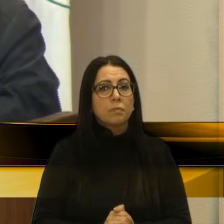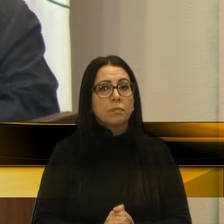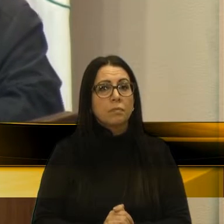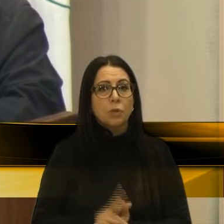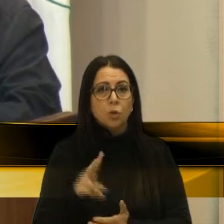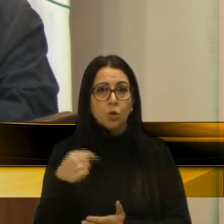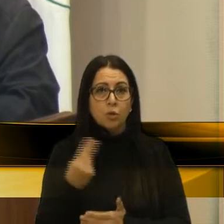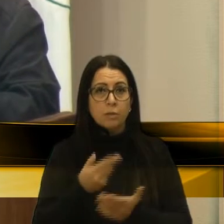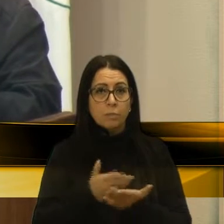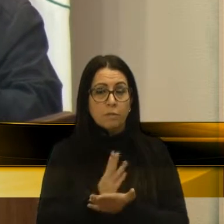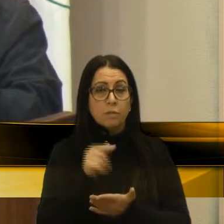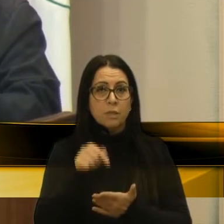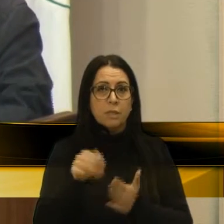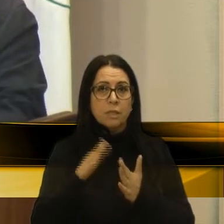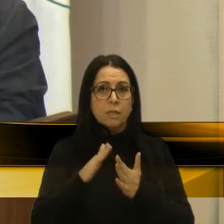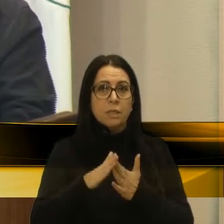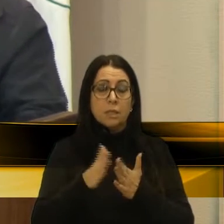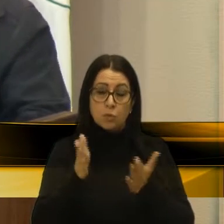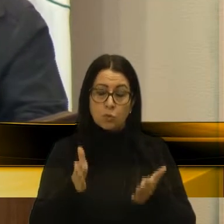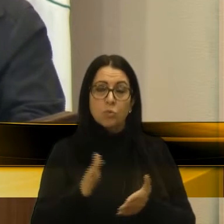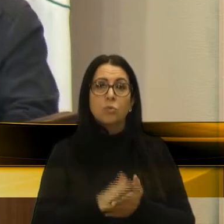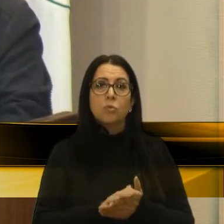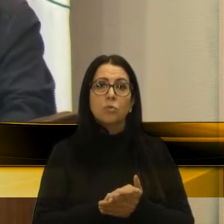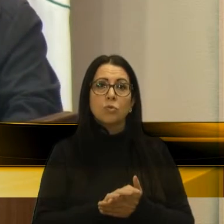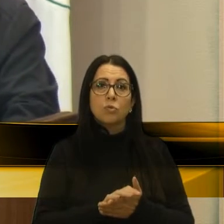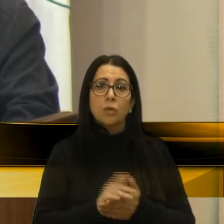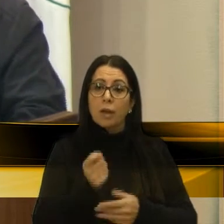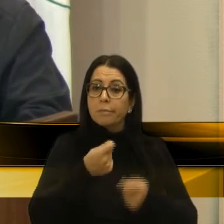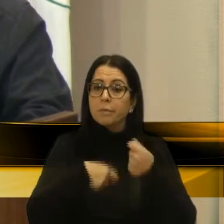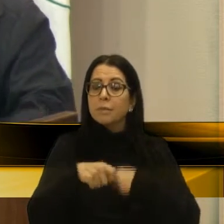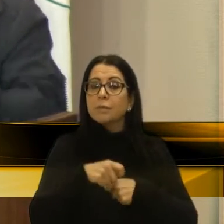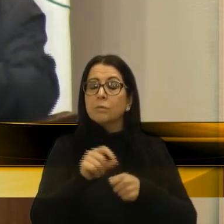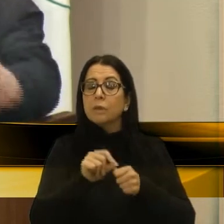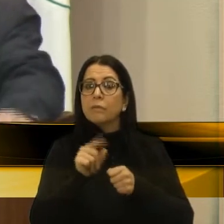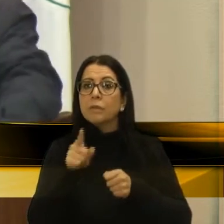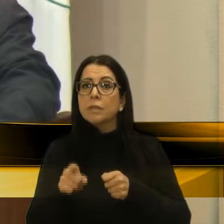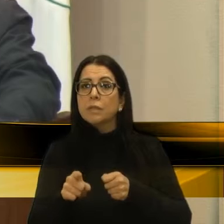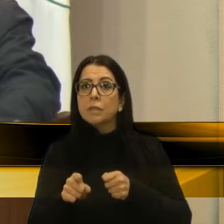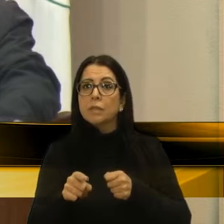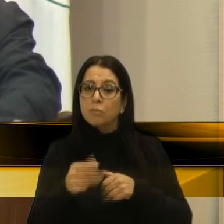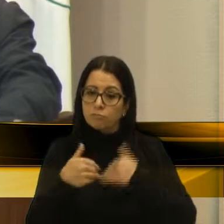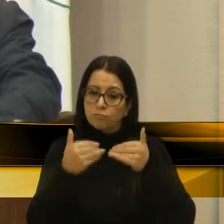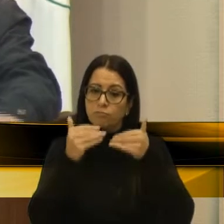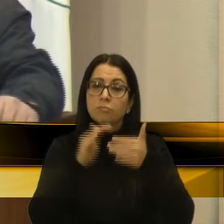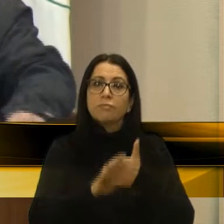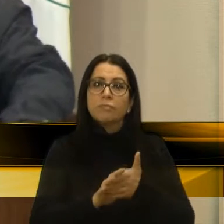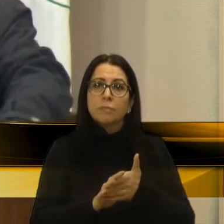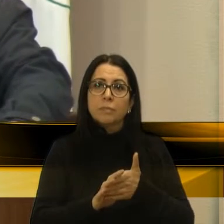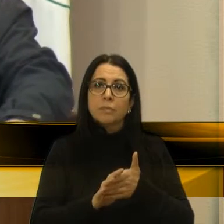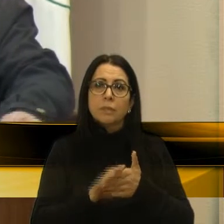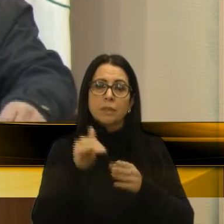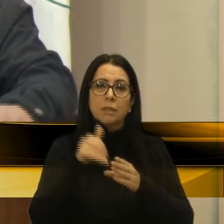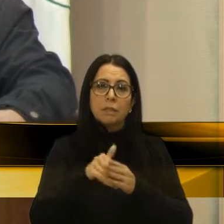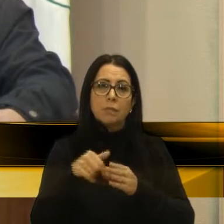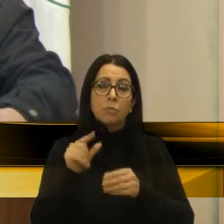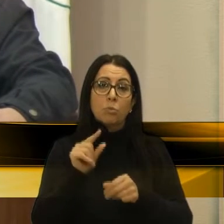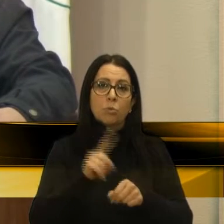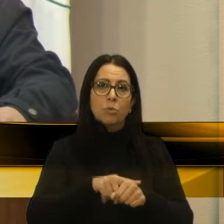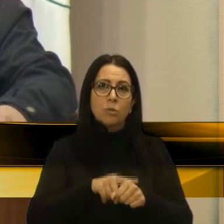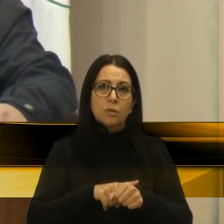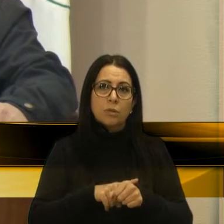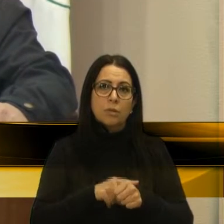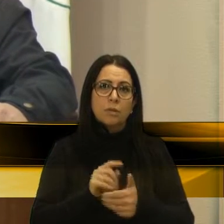nós aprovamos aqui nessa casa, e hoje a administração está lá fazendo, já está andando, e dentro de pouco tempo,